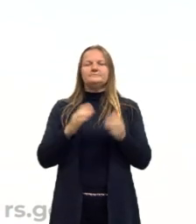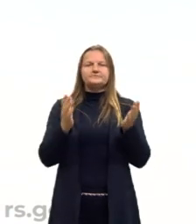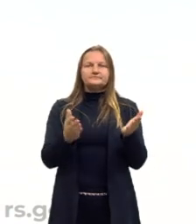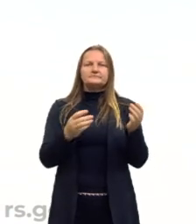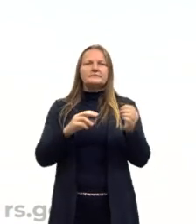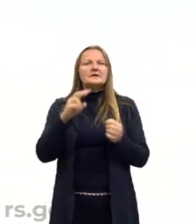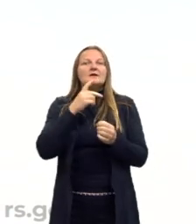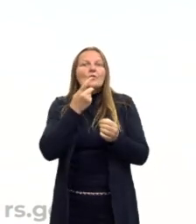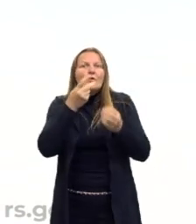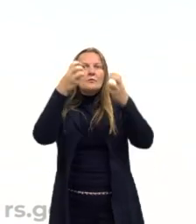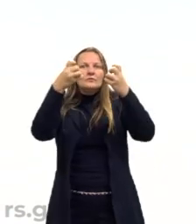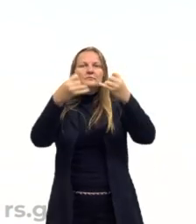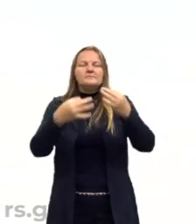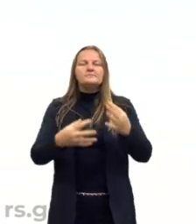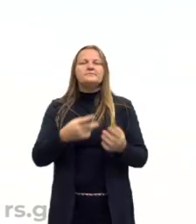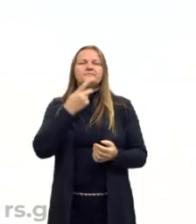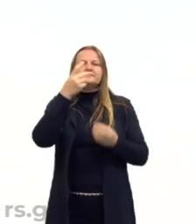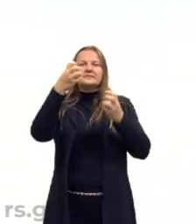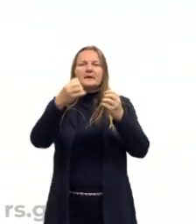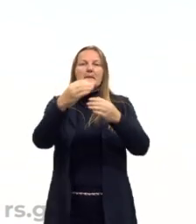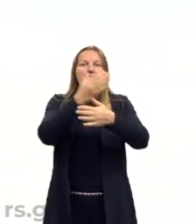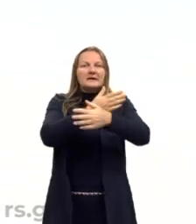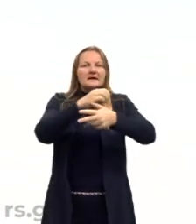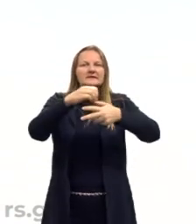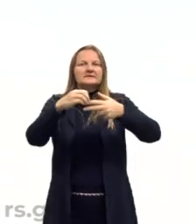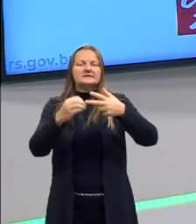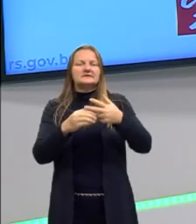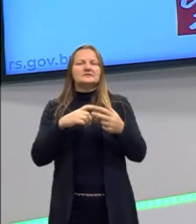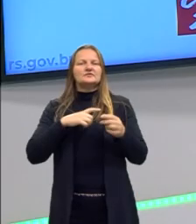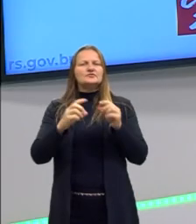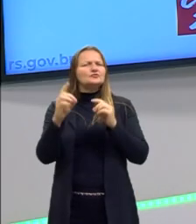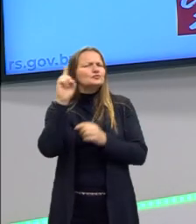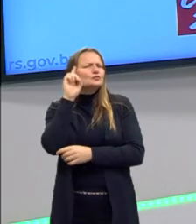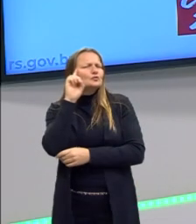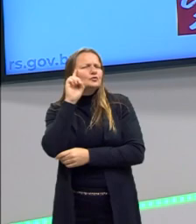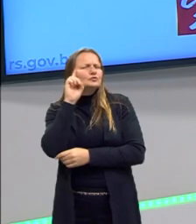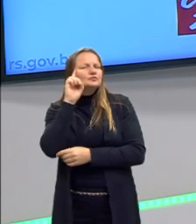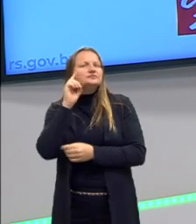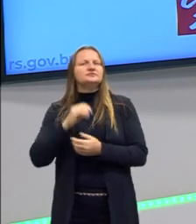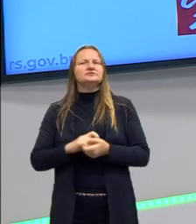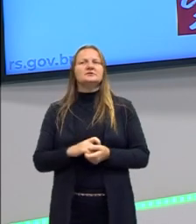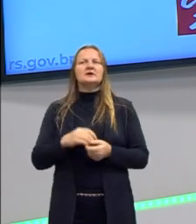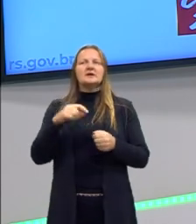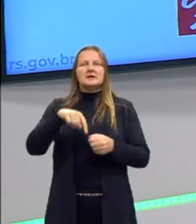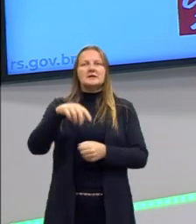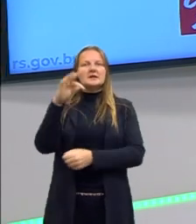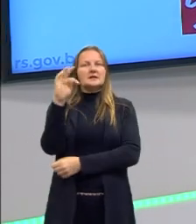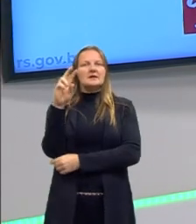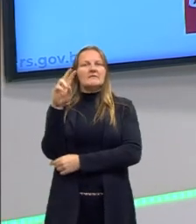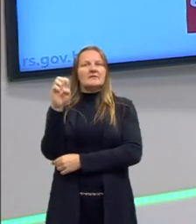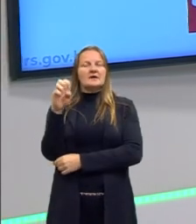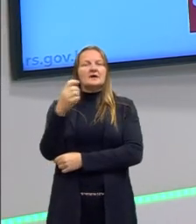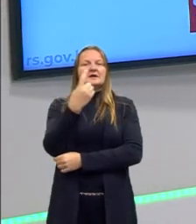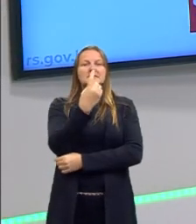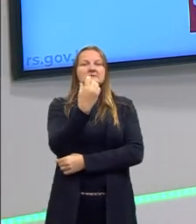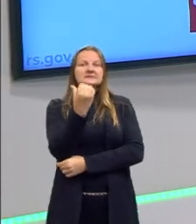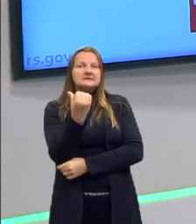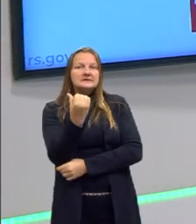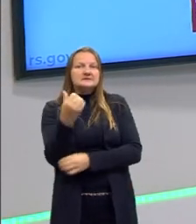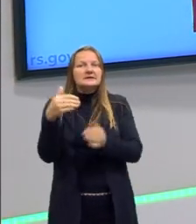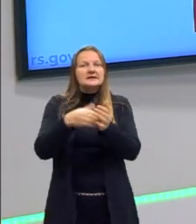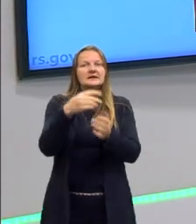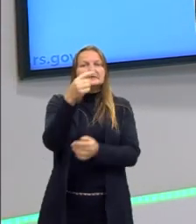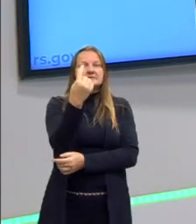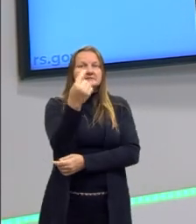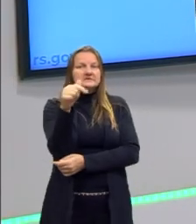relembrar, as aulas do pré-ENEM, elas vão diariamente na grade daqui da TVE, das 16 às